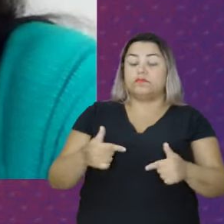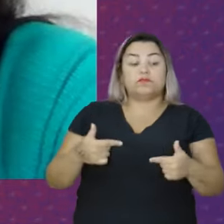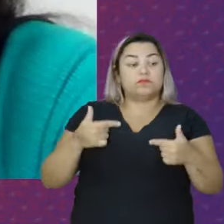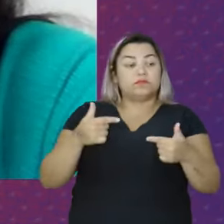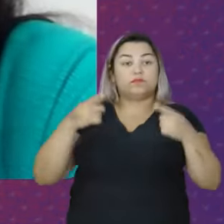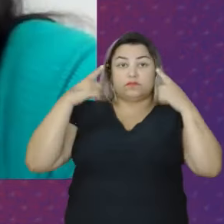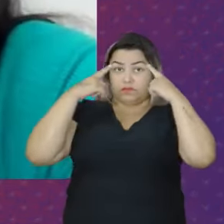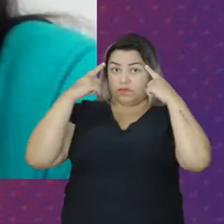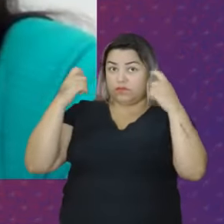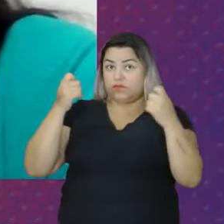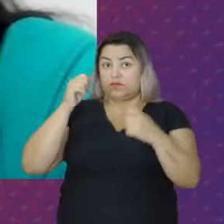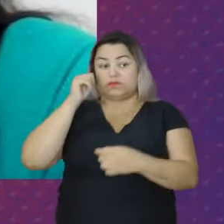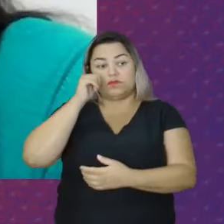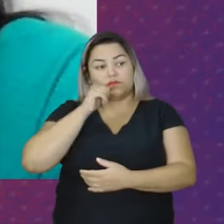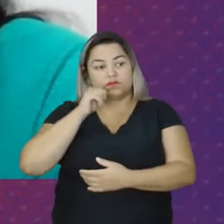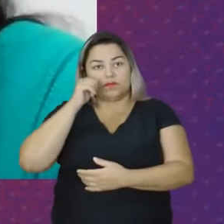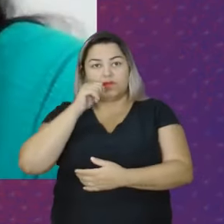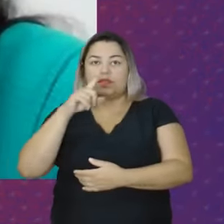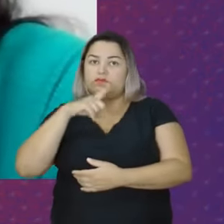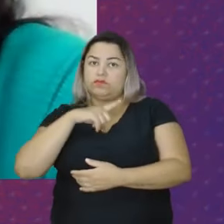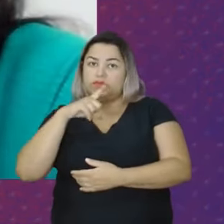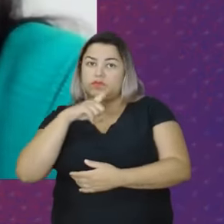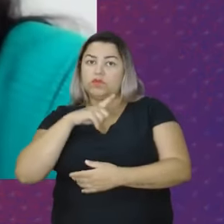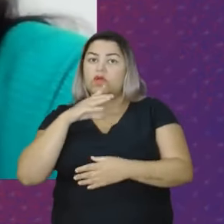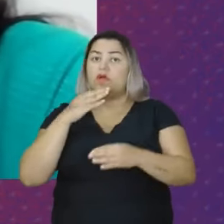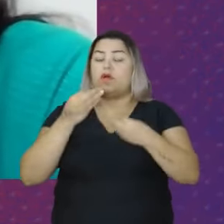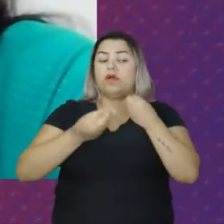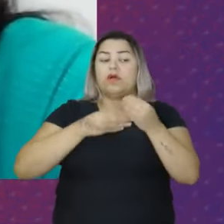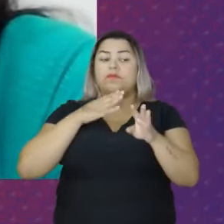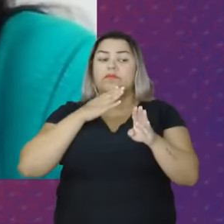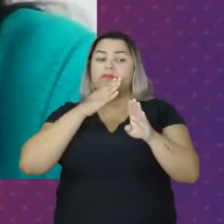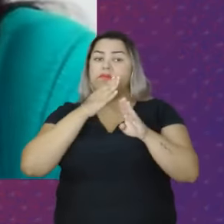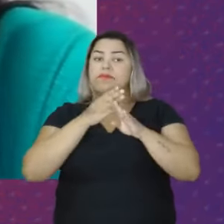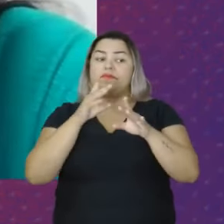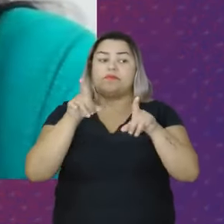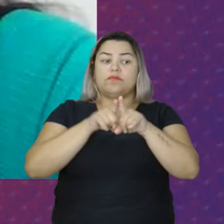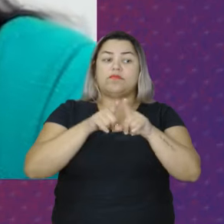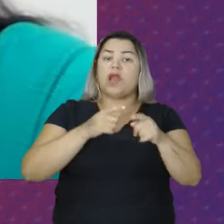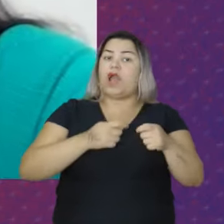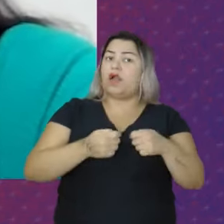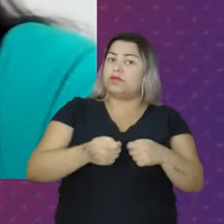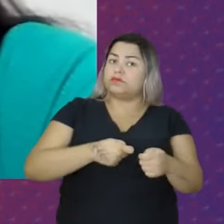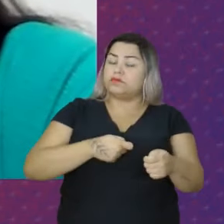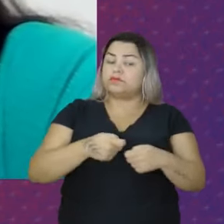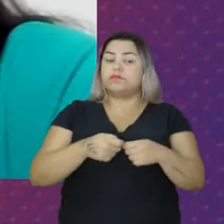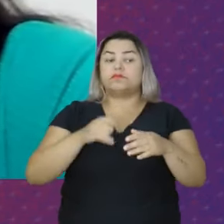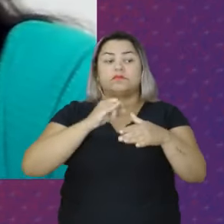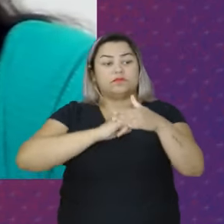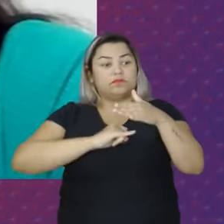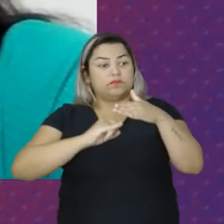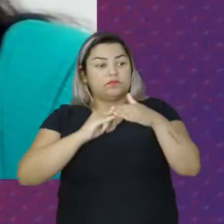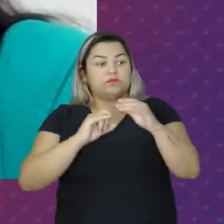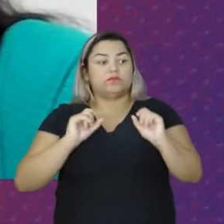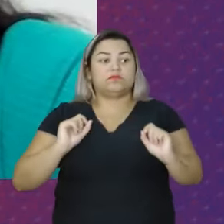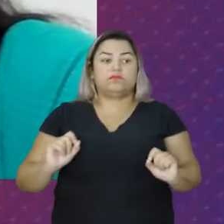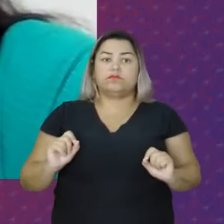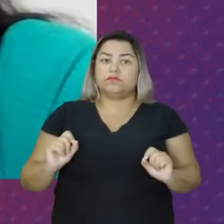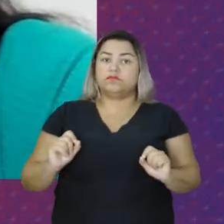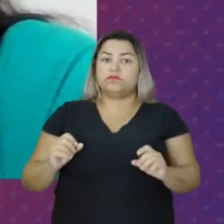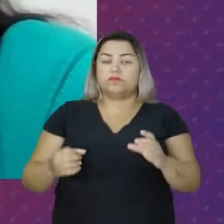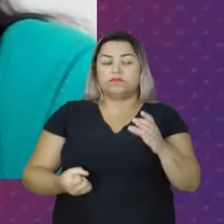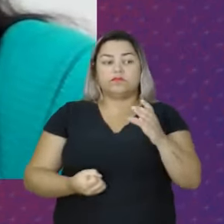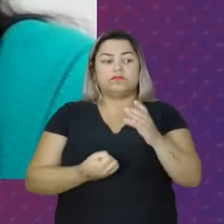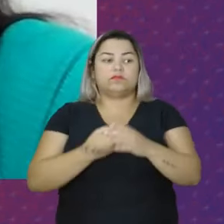A Violência Contra as Mulheres Da época Tinha como objetivo A articulação De instituições Então com a criação